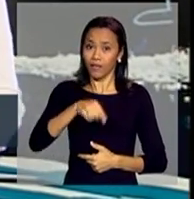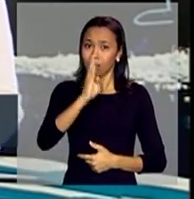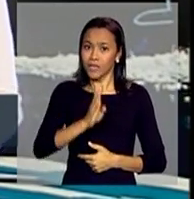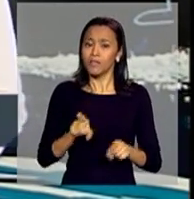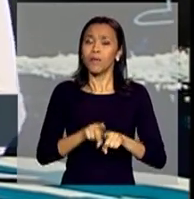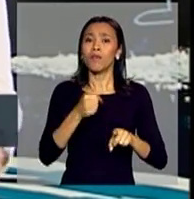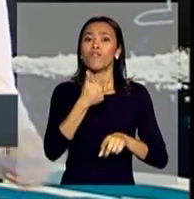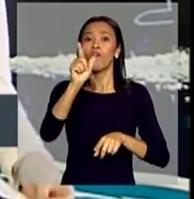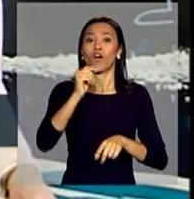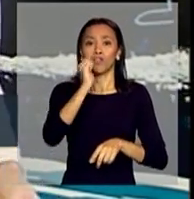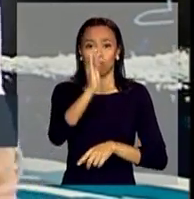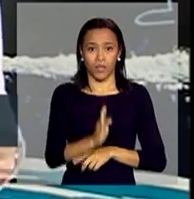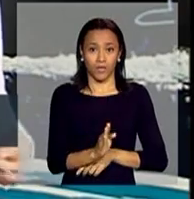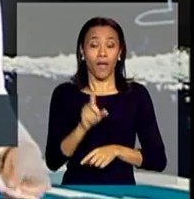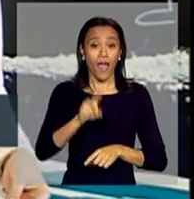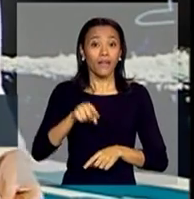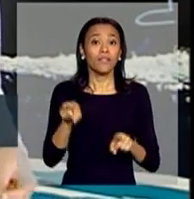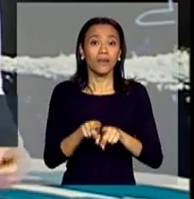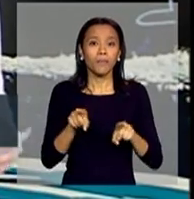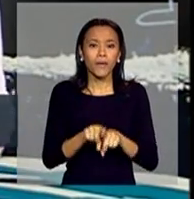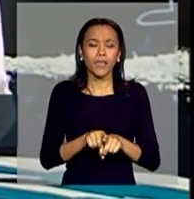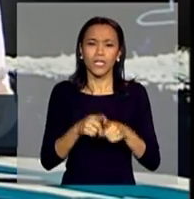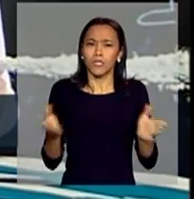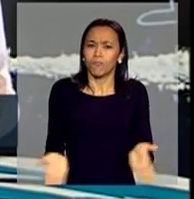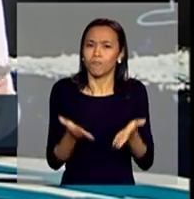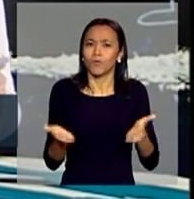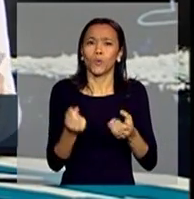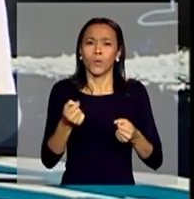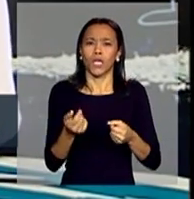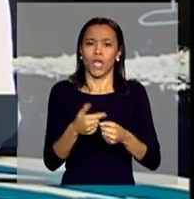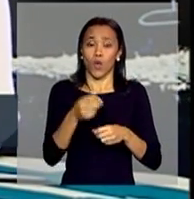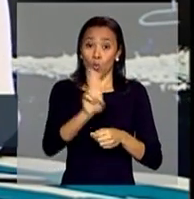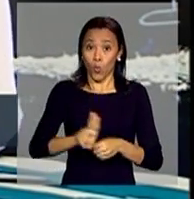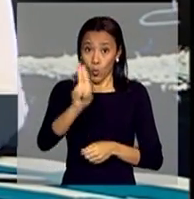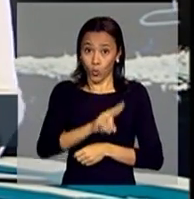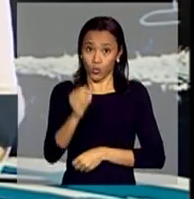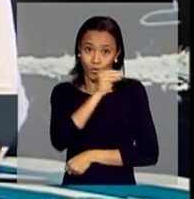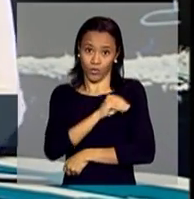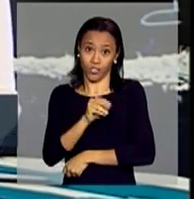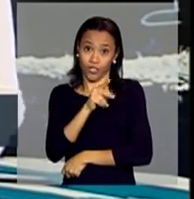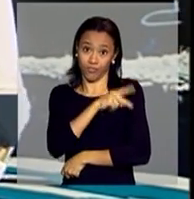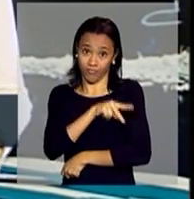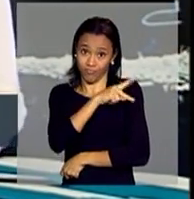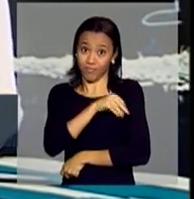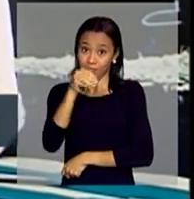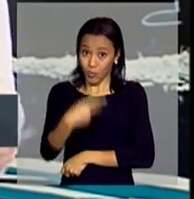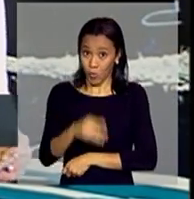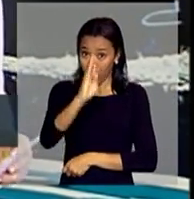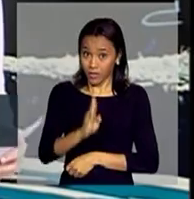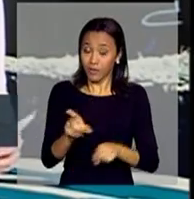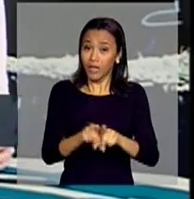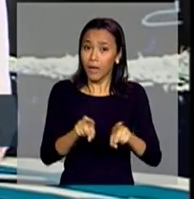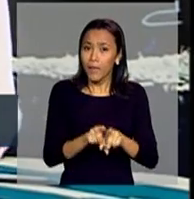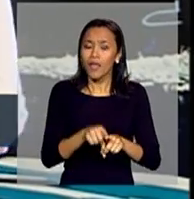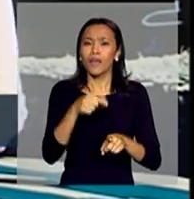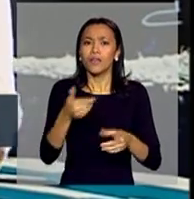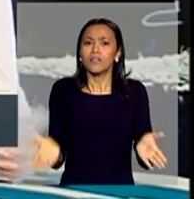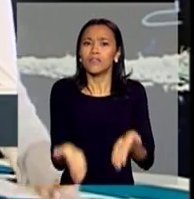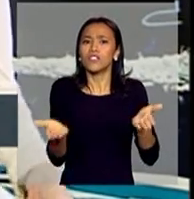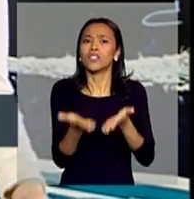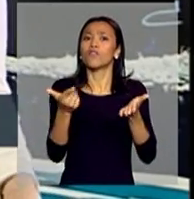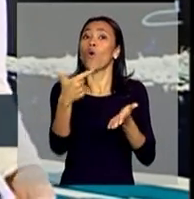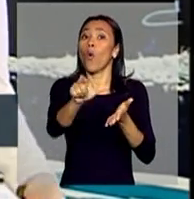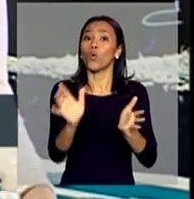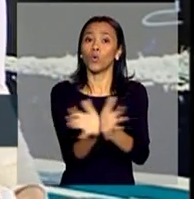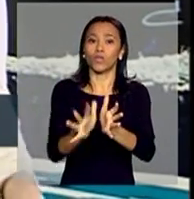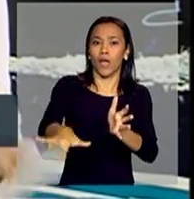também em função do aumento da produção de combustíveis pelo país. O programa também incentiva outros setores, como